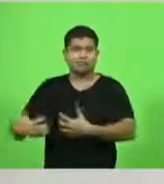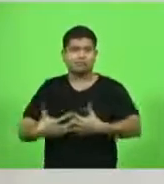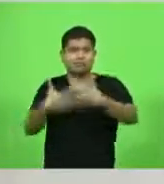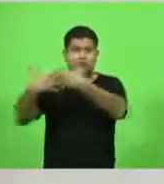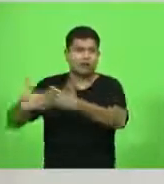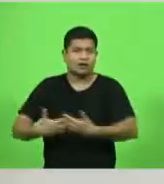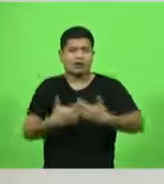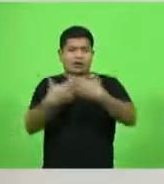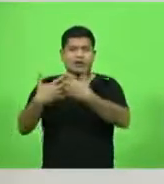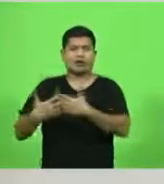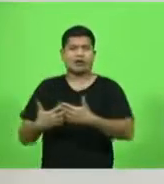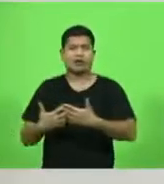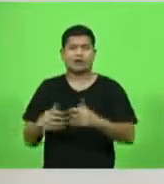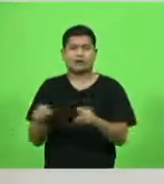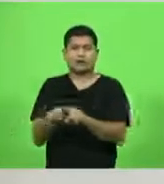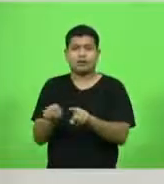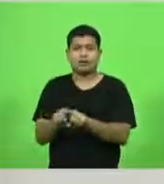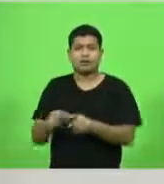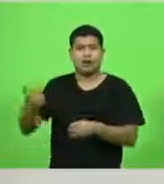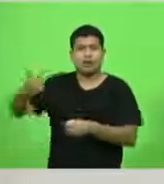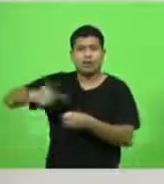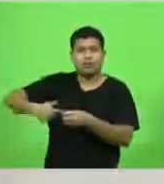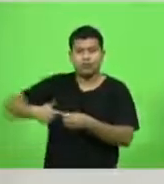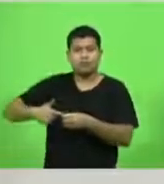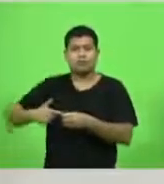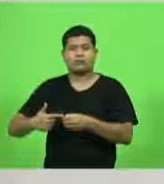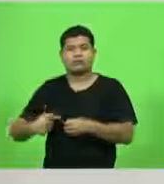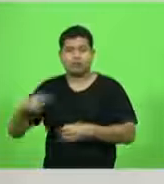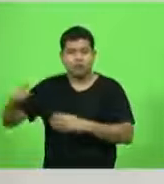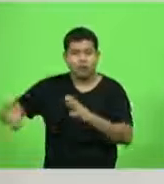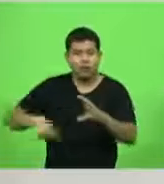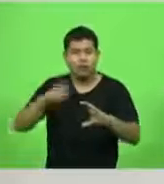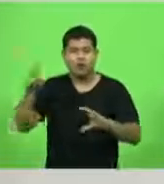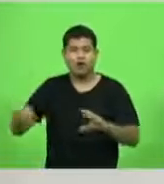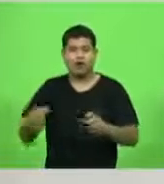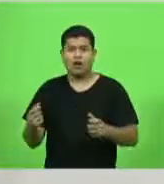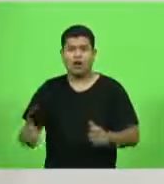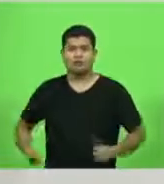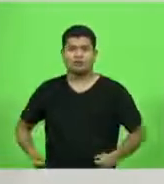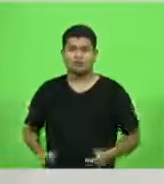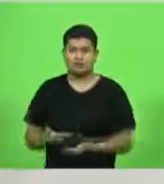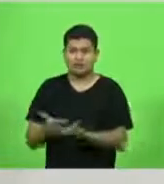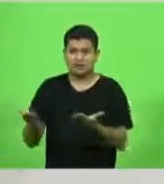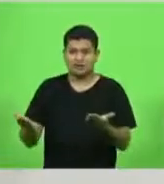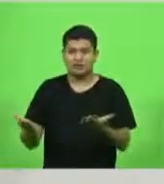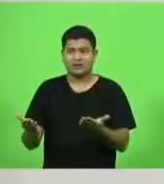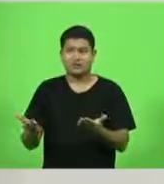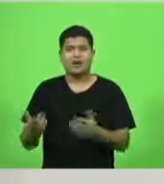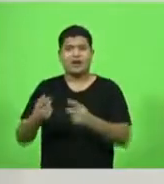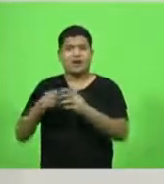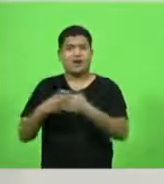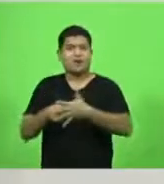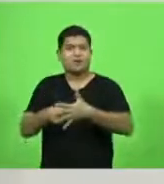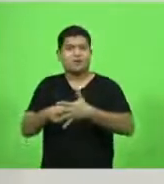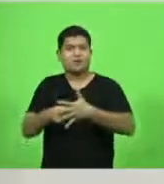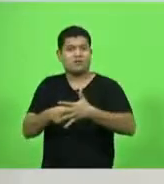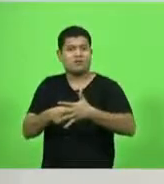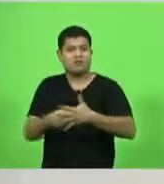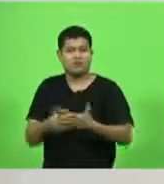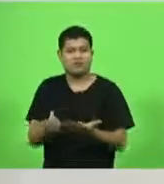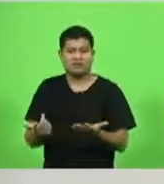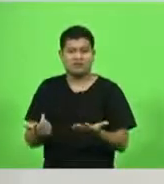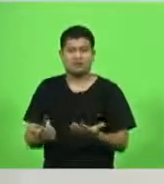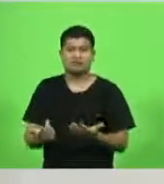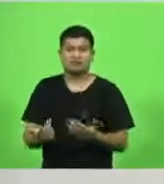do combustível que se gasta de pneus, de rodas, de máquinas, ou seja, do motor ou de